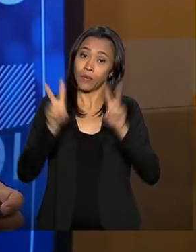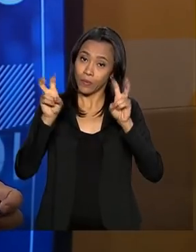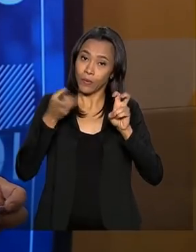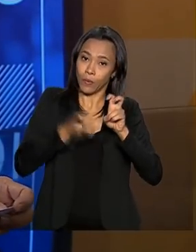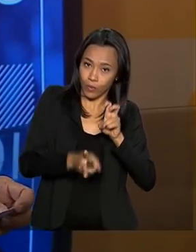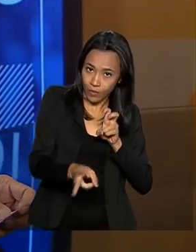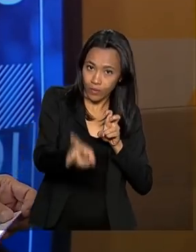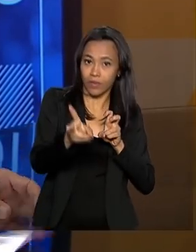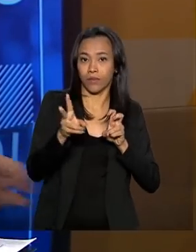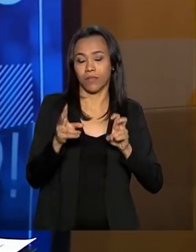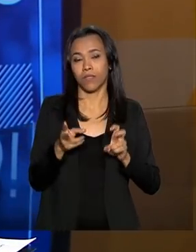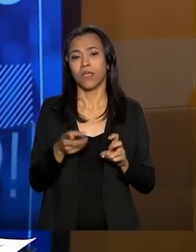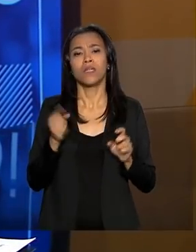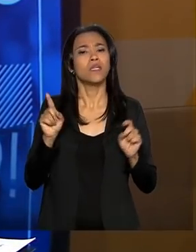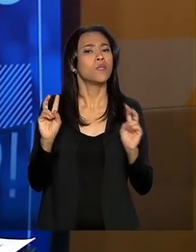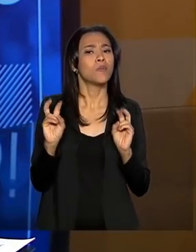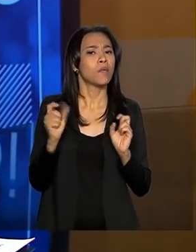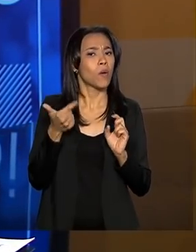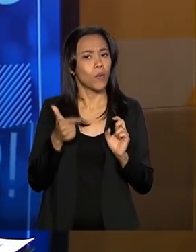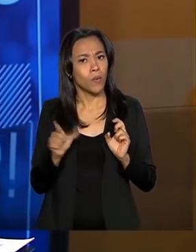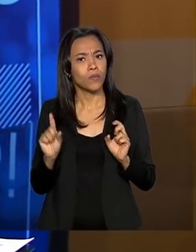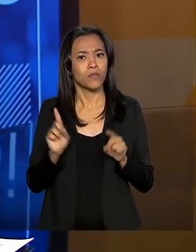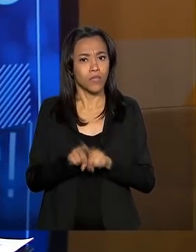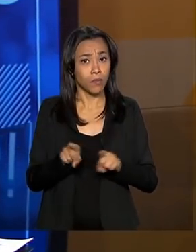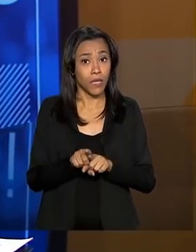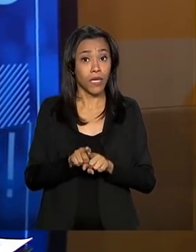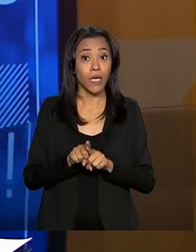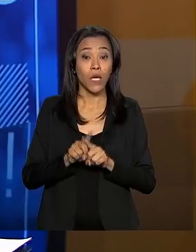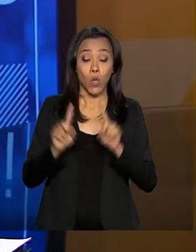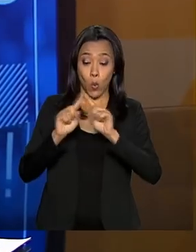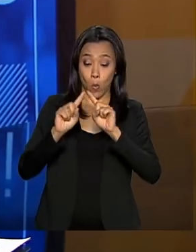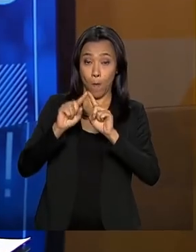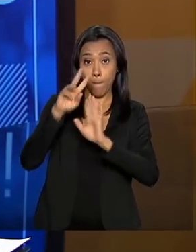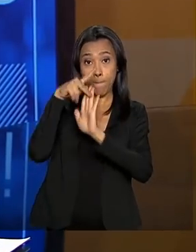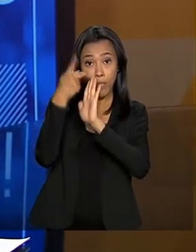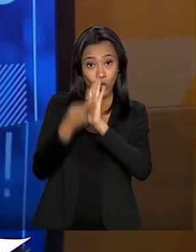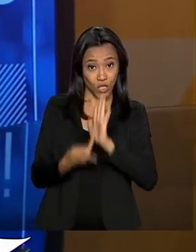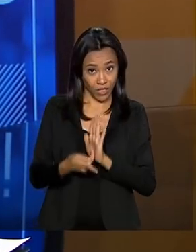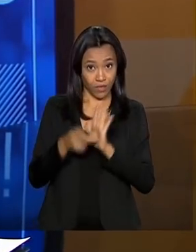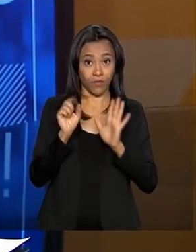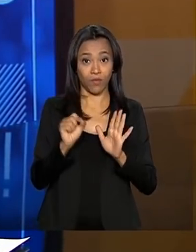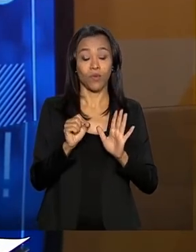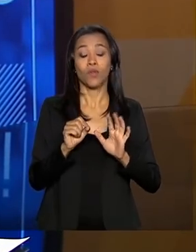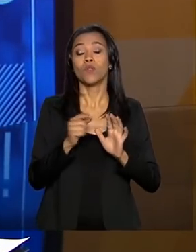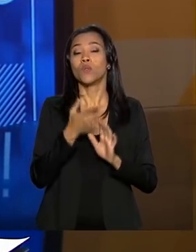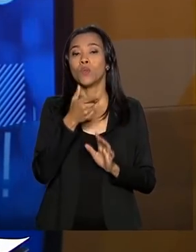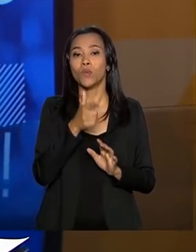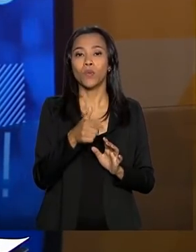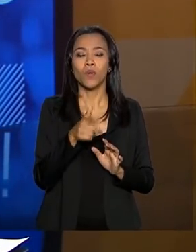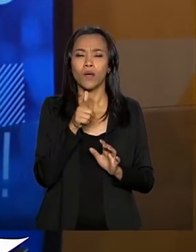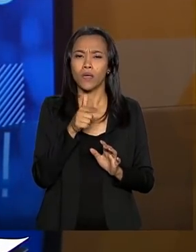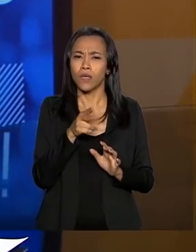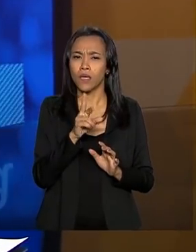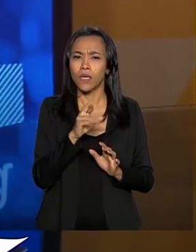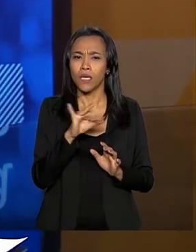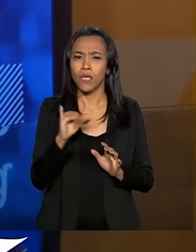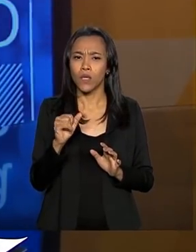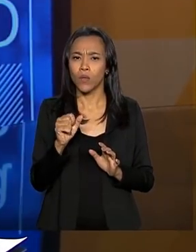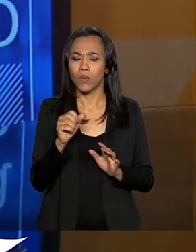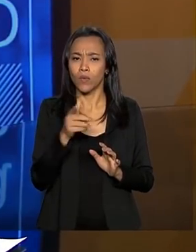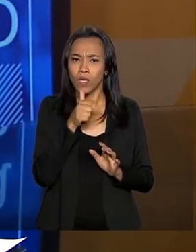hídrica e abordando o tema do projeto de integração do Rio São Francisco. Sobre este projeto